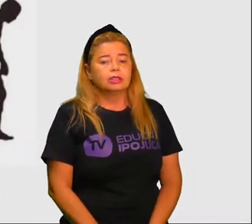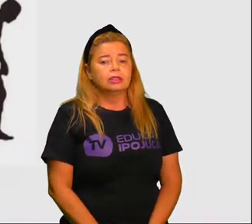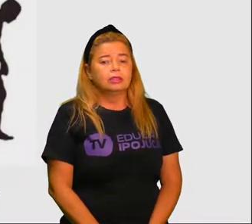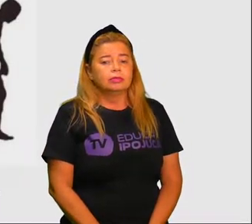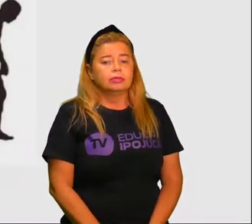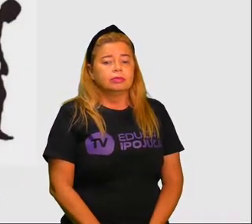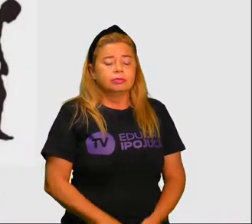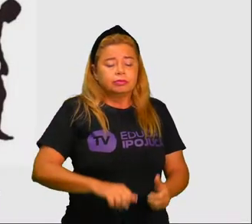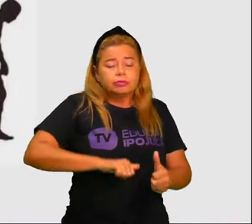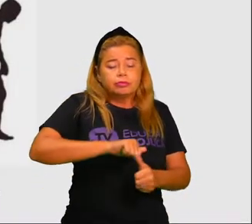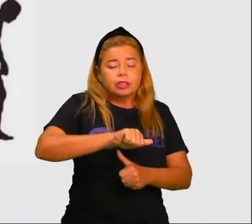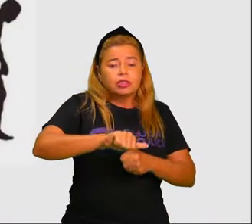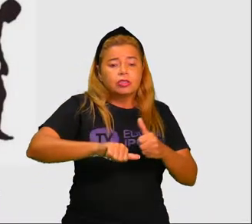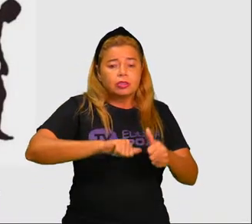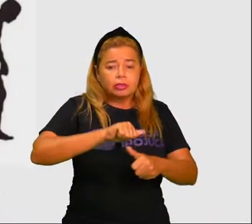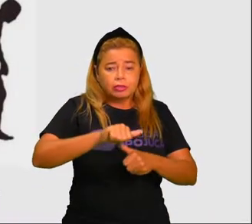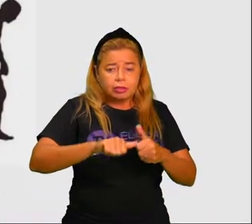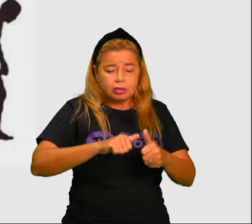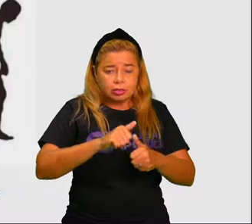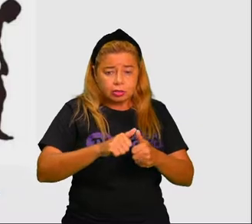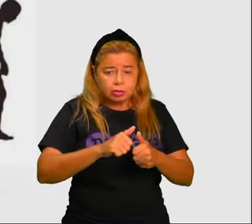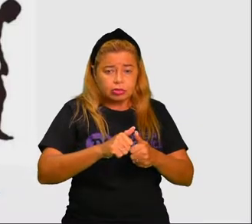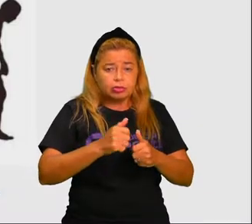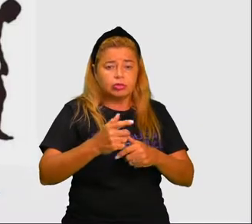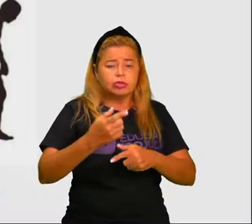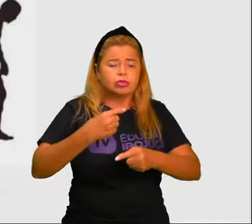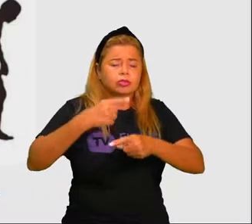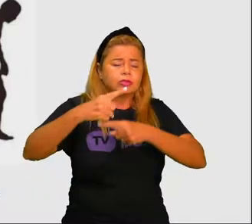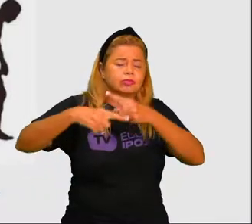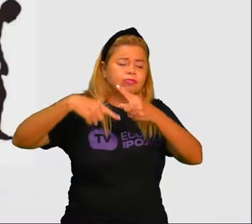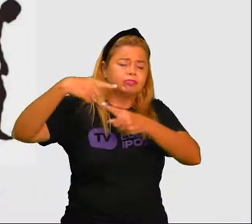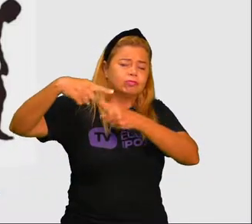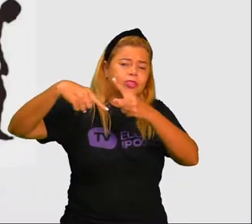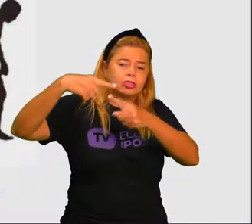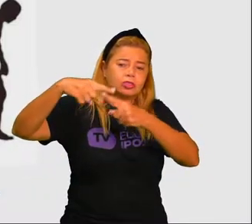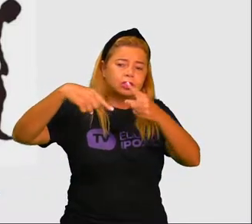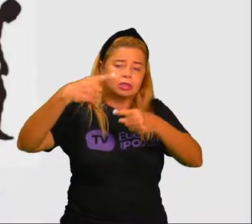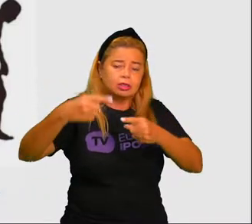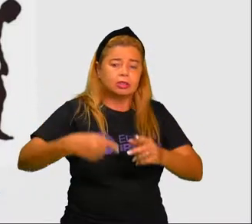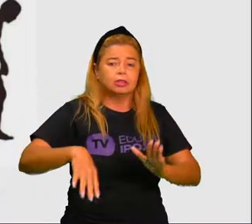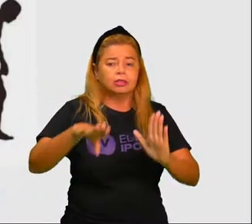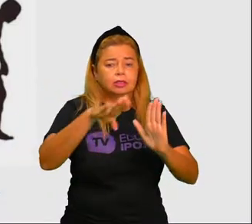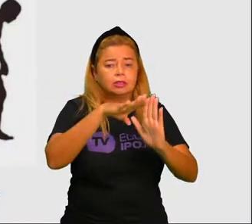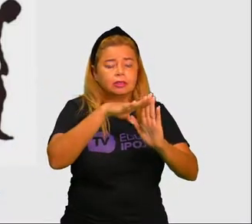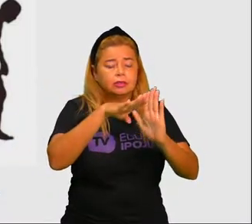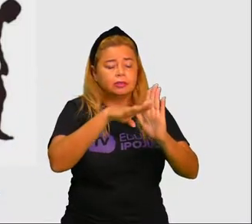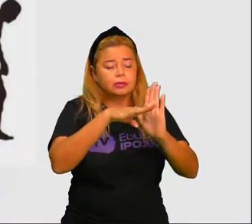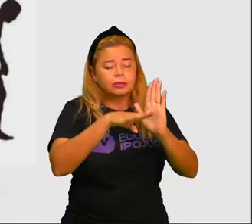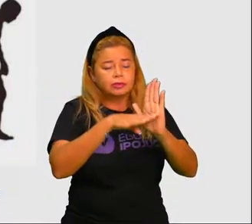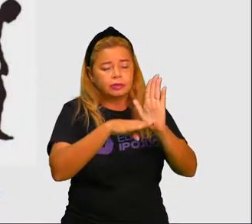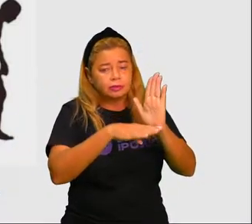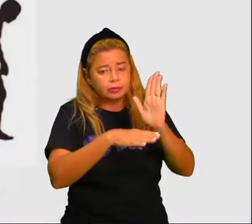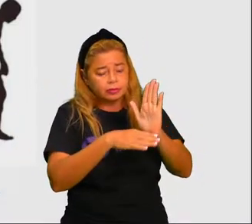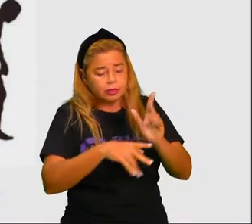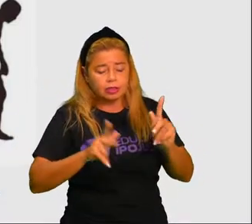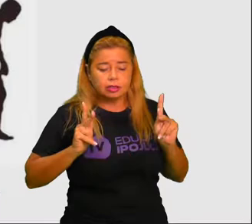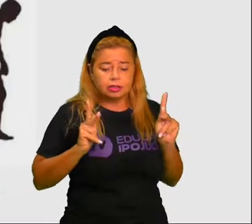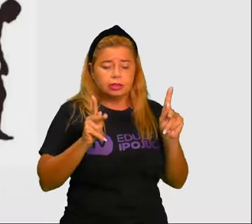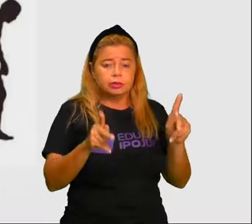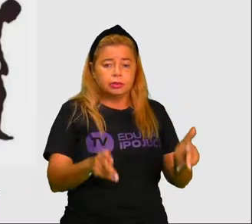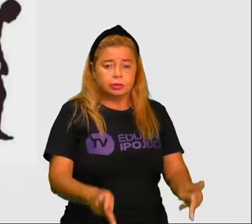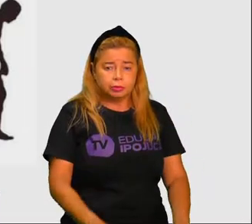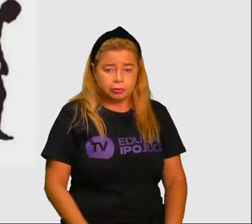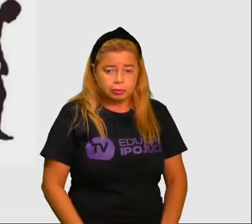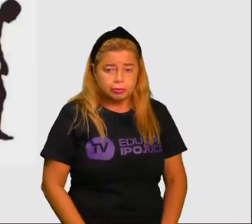E essas transformações ao longo do desenvolvimento humano, que também são as fases que são apresentadas na nossa espécie humana. Olha